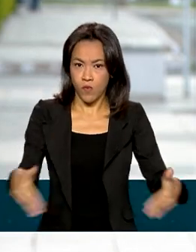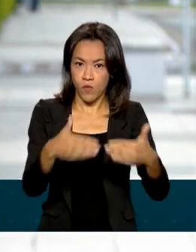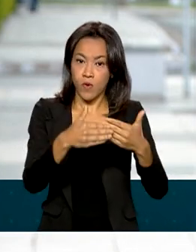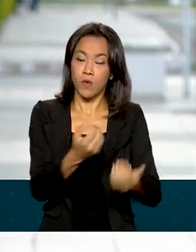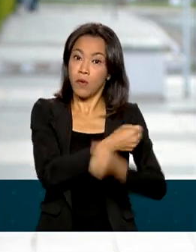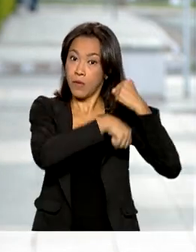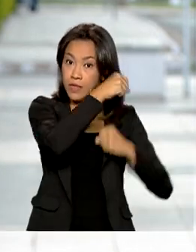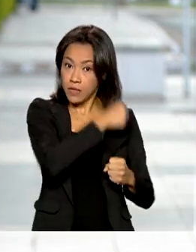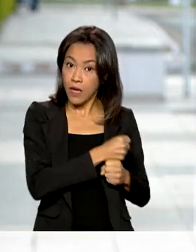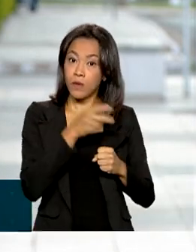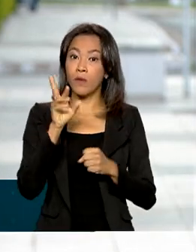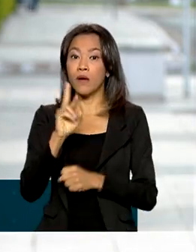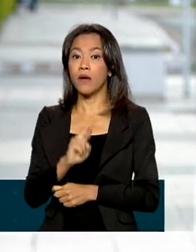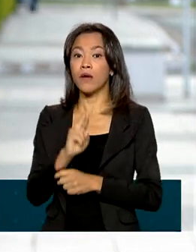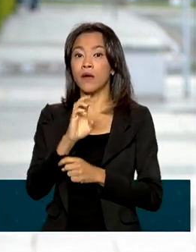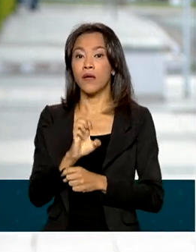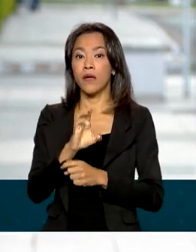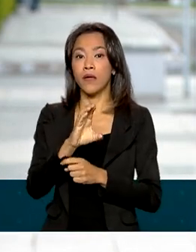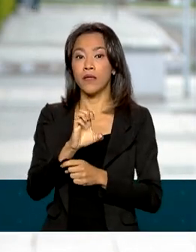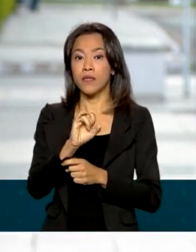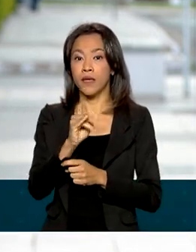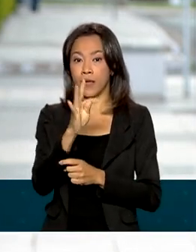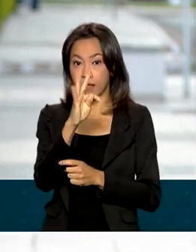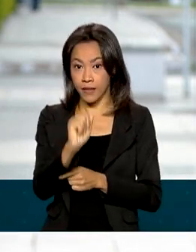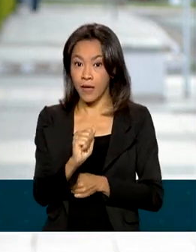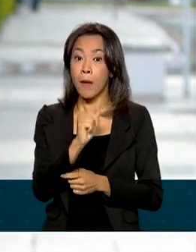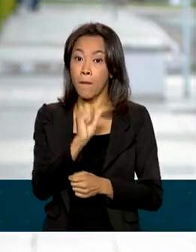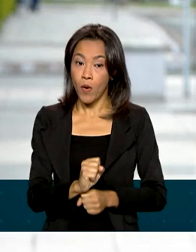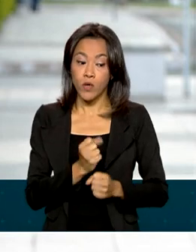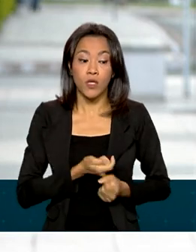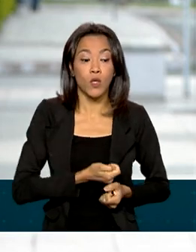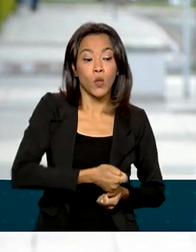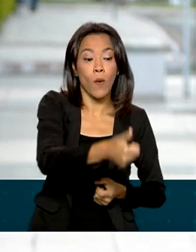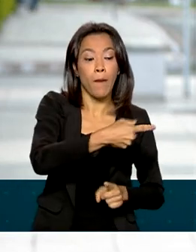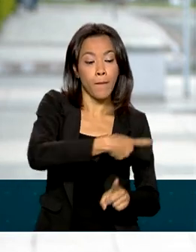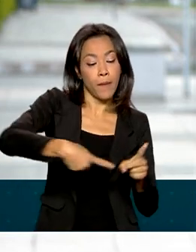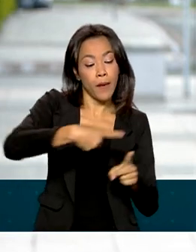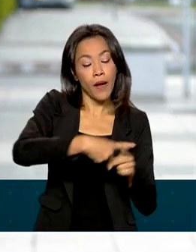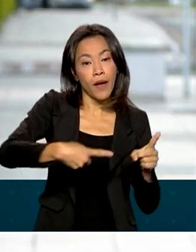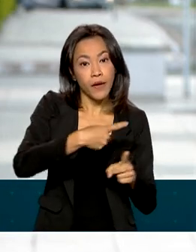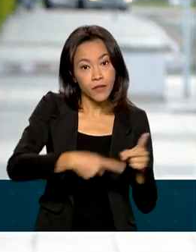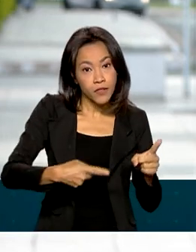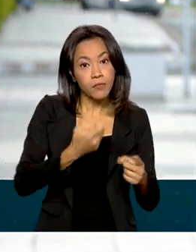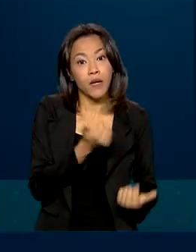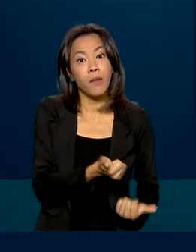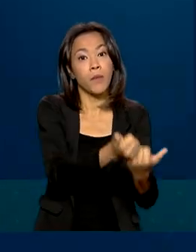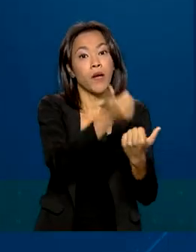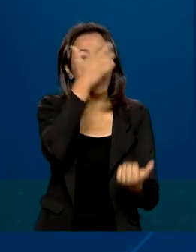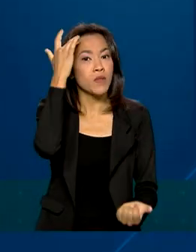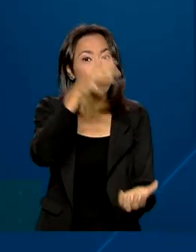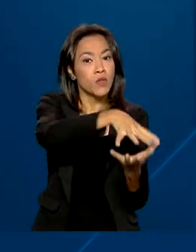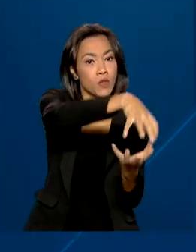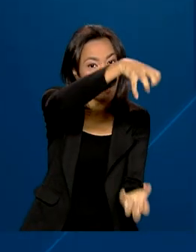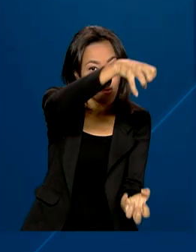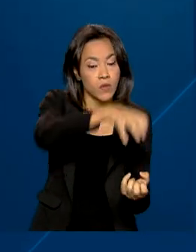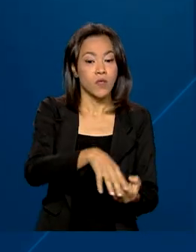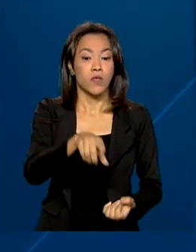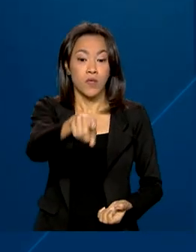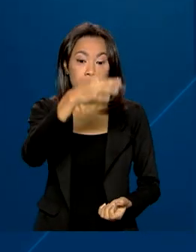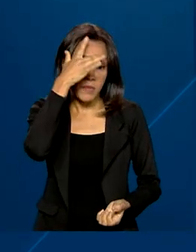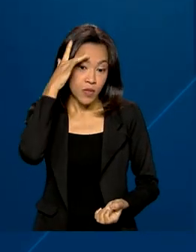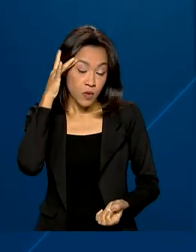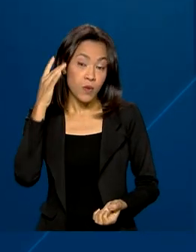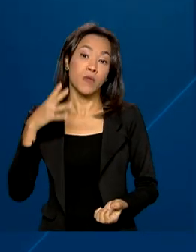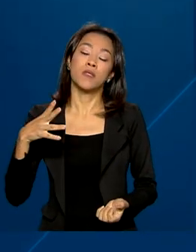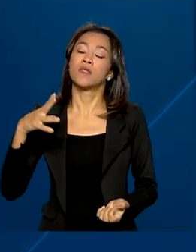Federal que permite que o contribuinte possa doar parte do imposto de renda para o auxílio a idosos. No caso de pessoas físicas,